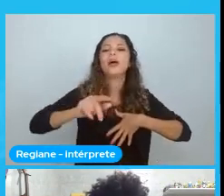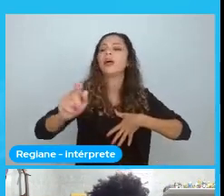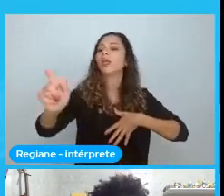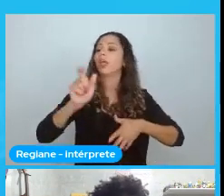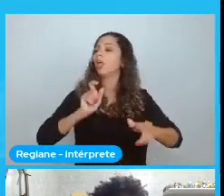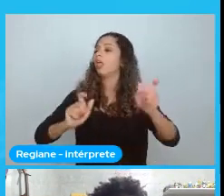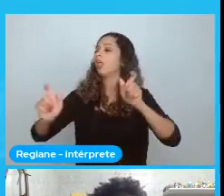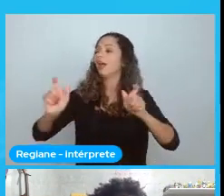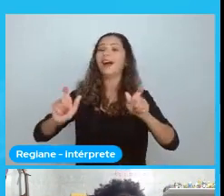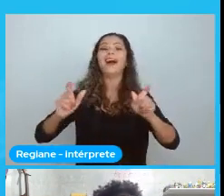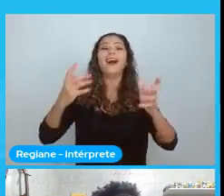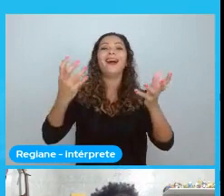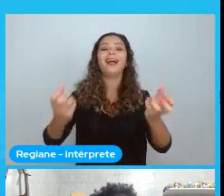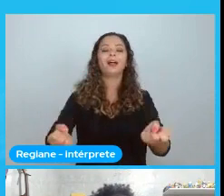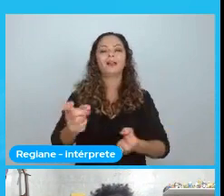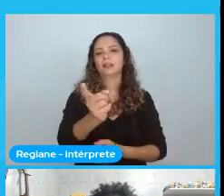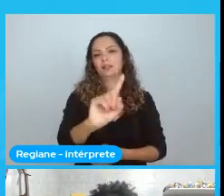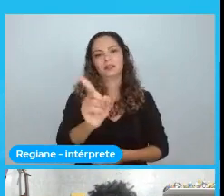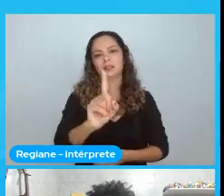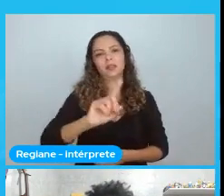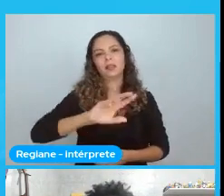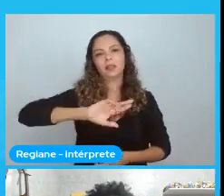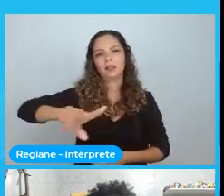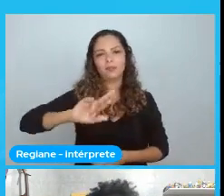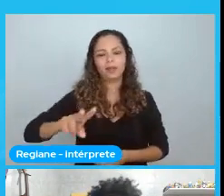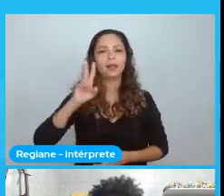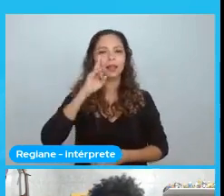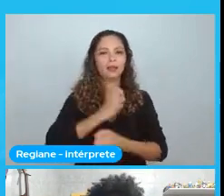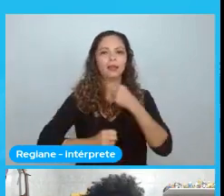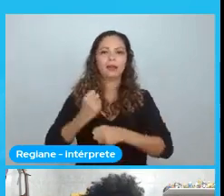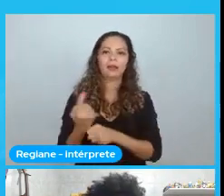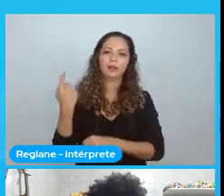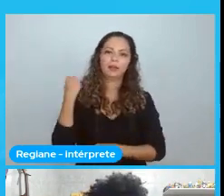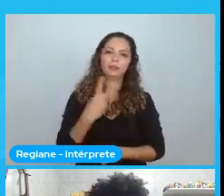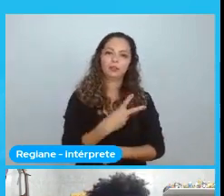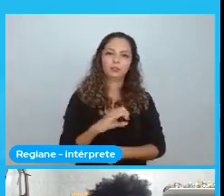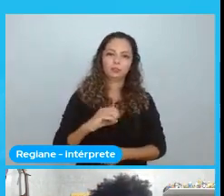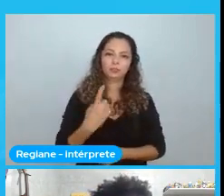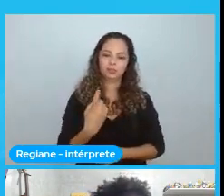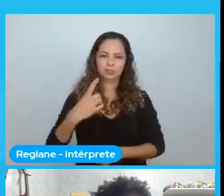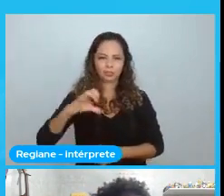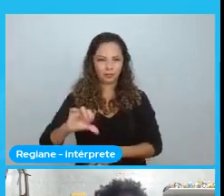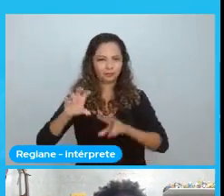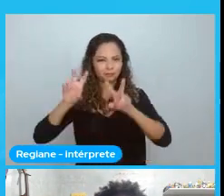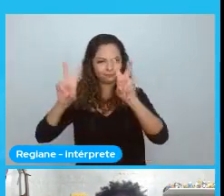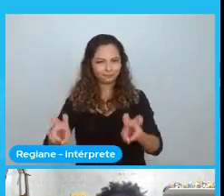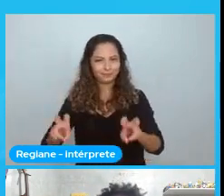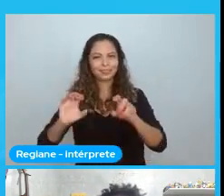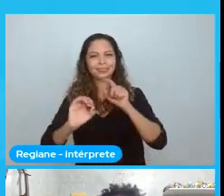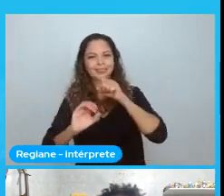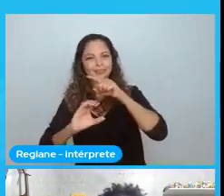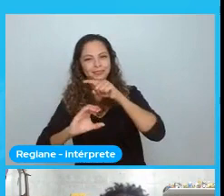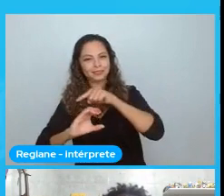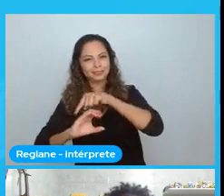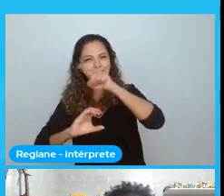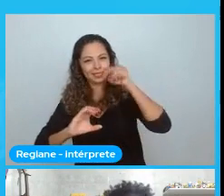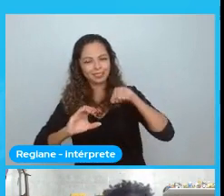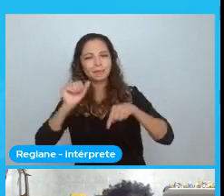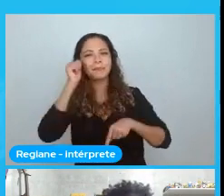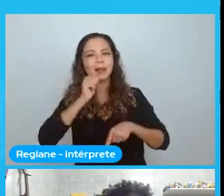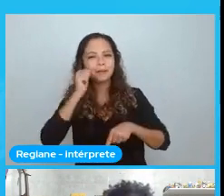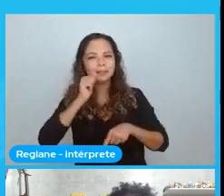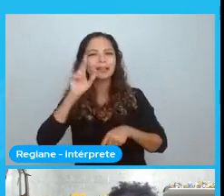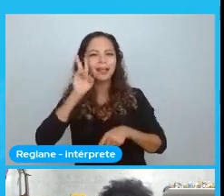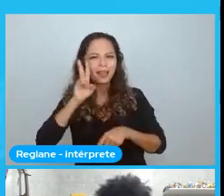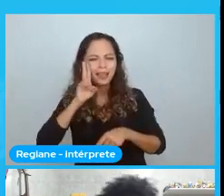2019. Numa conferência. meninas para a ciência. Da Fiocruz. Que eu realmente não lembro direito. Mas uma das perguntas. Que as pessoas me fizeram.